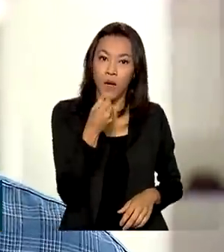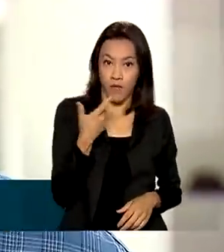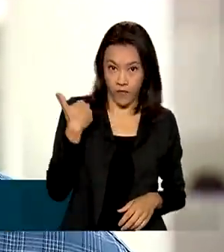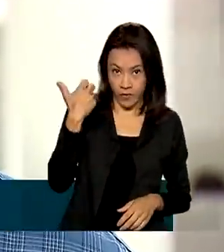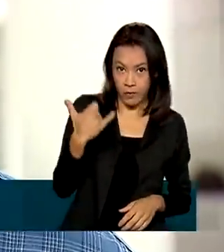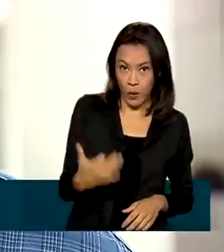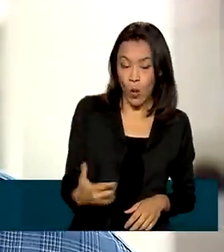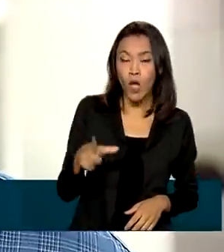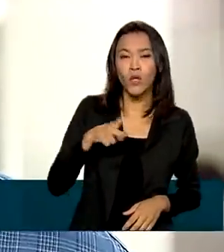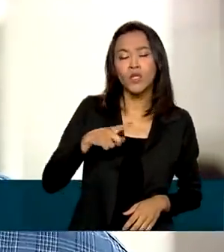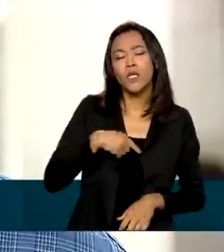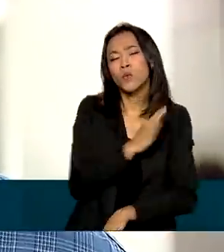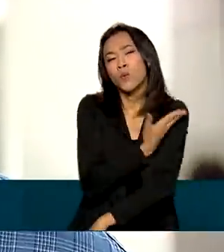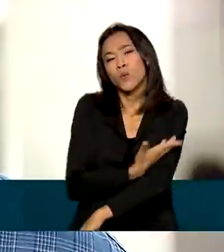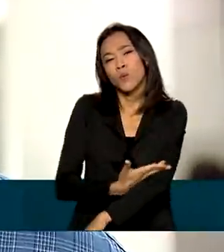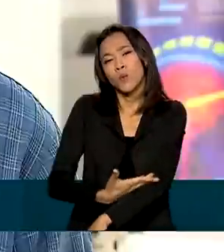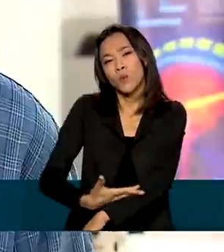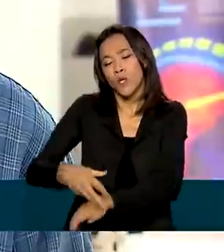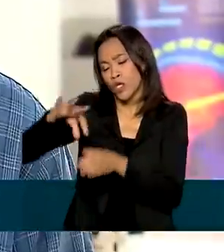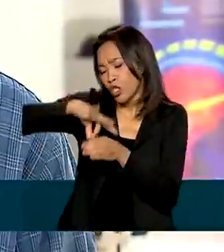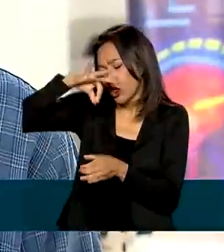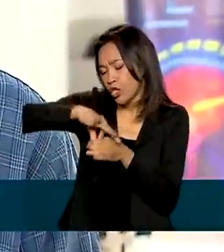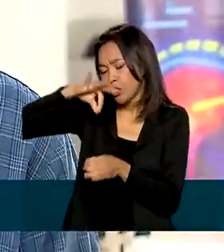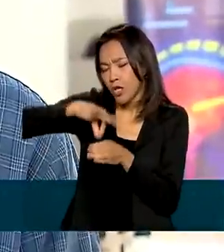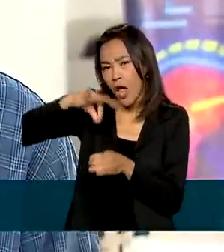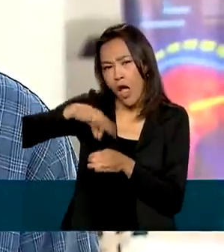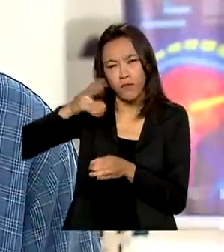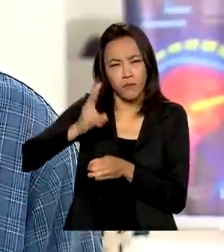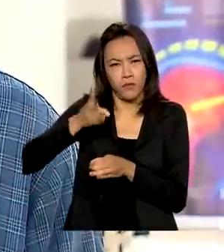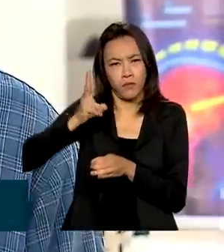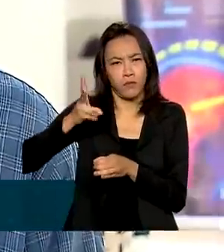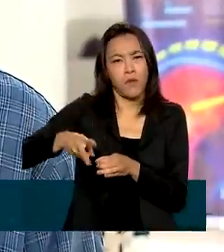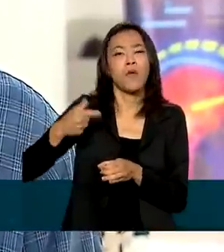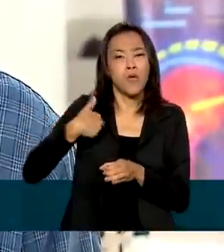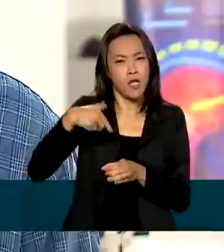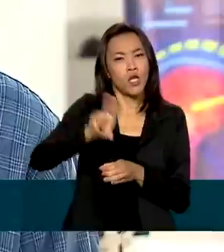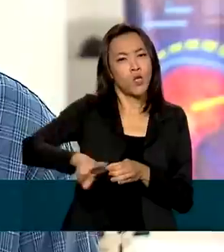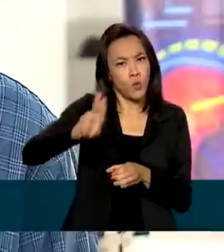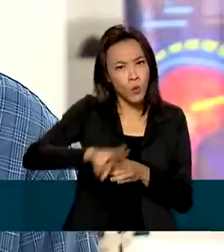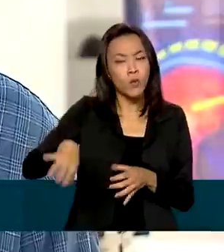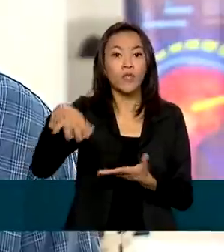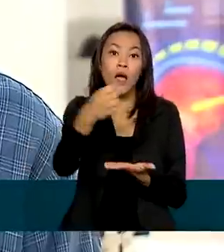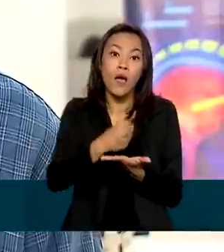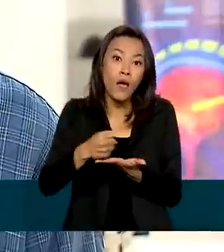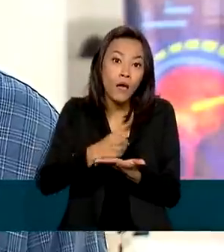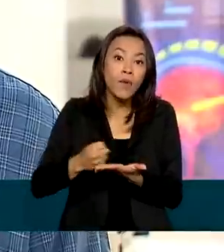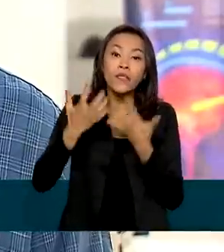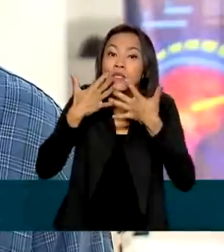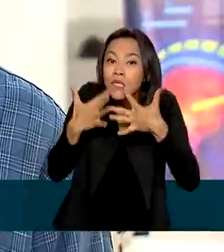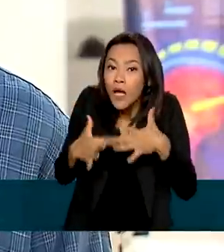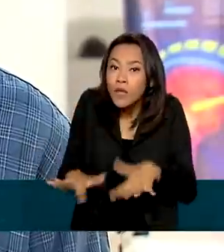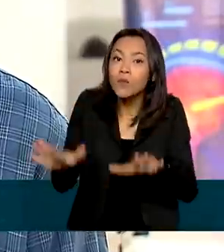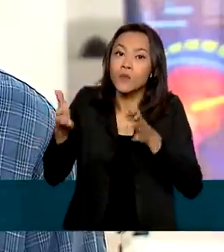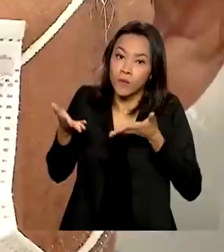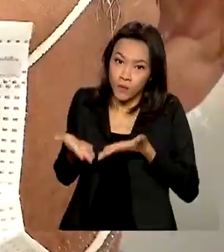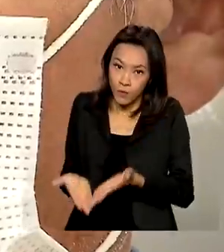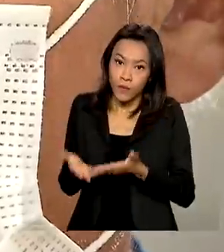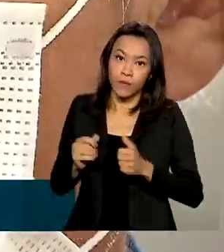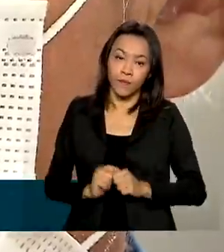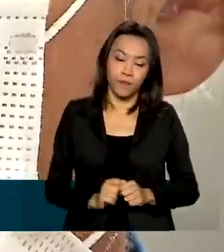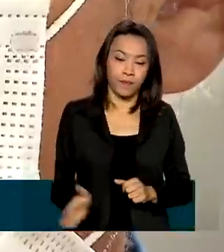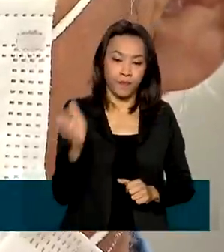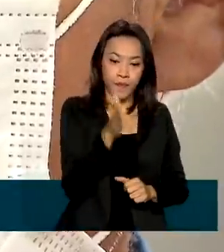tem o hábito de tomar chá de plantas e que usa medicamentos fabricados à base de ervas medicinais.